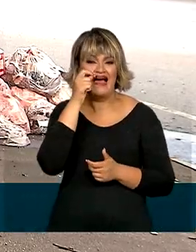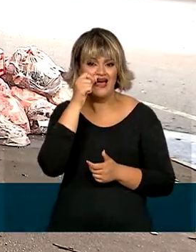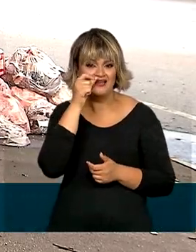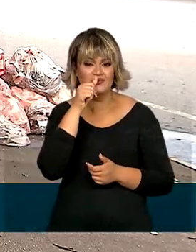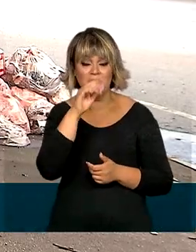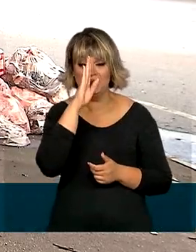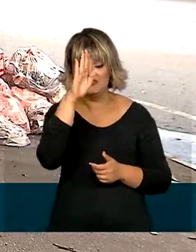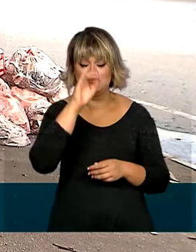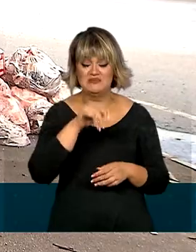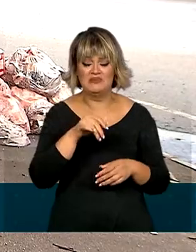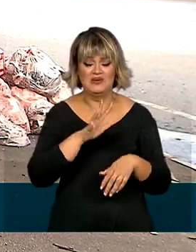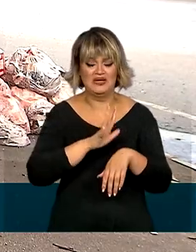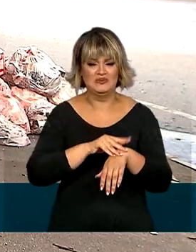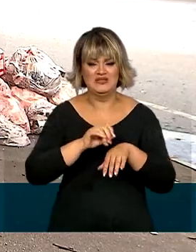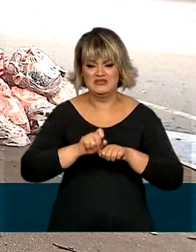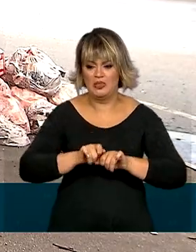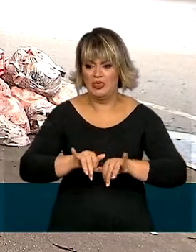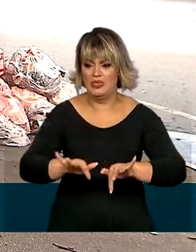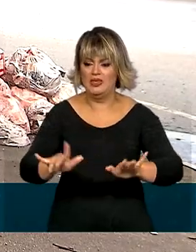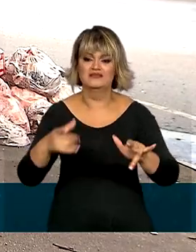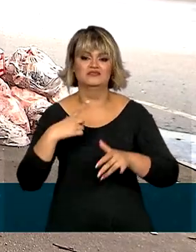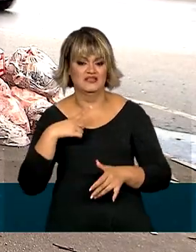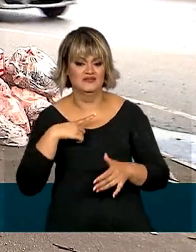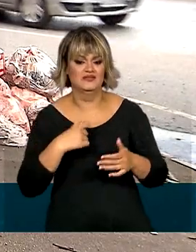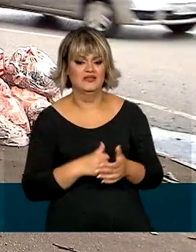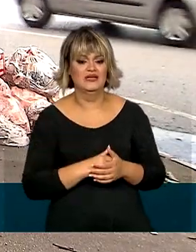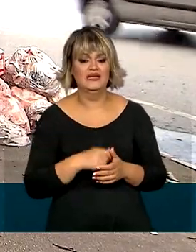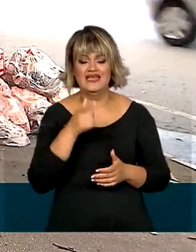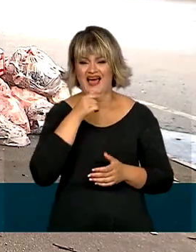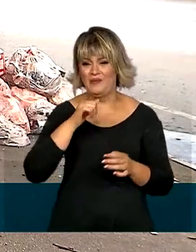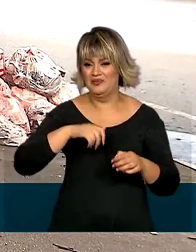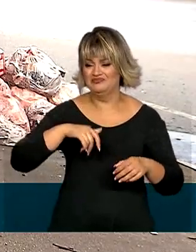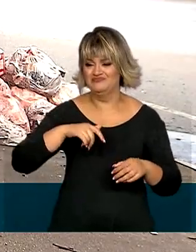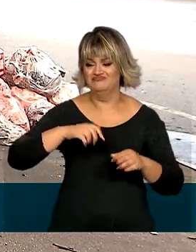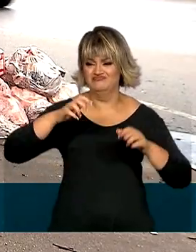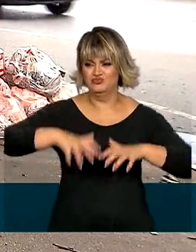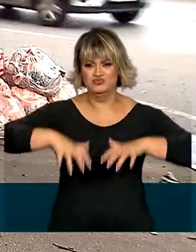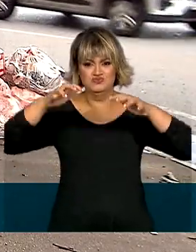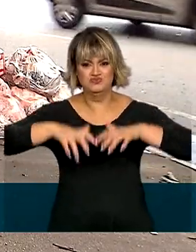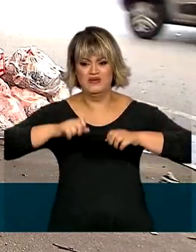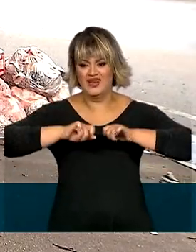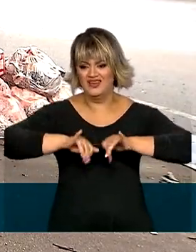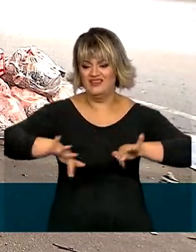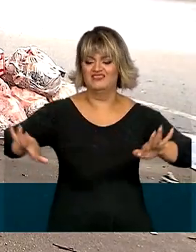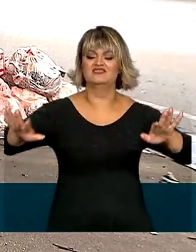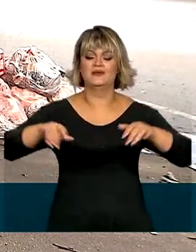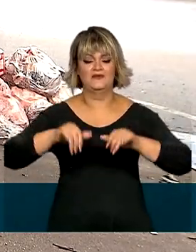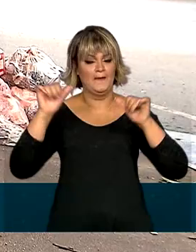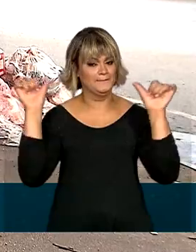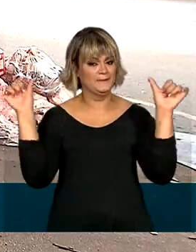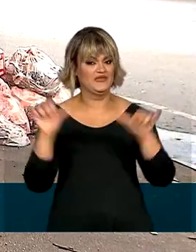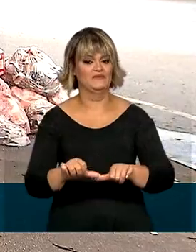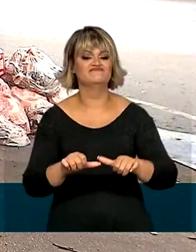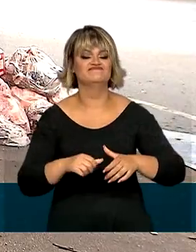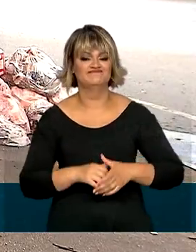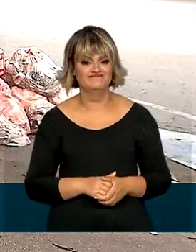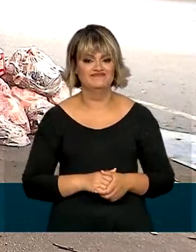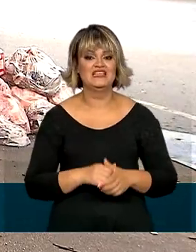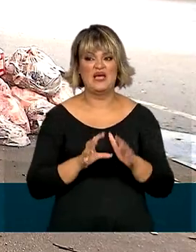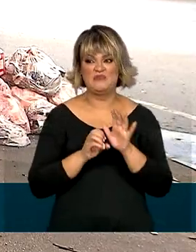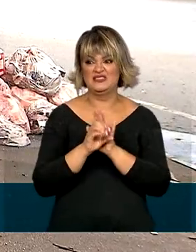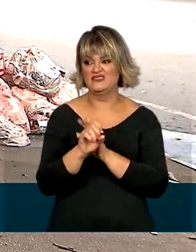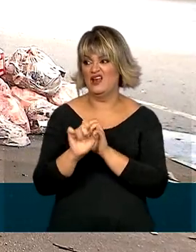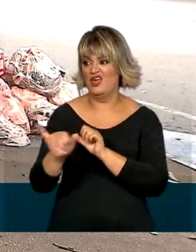principais transmissores da leptospirose e as enchentes propiciam a disseminação e a persistência da